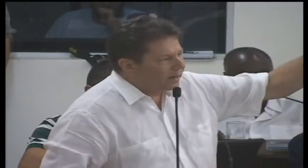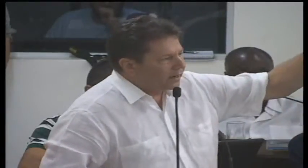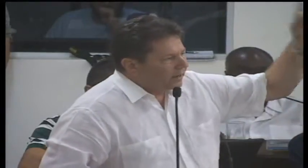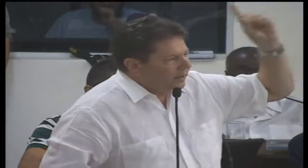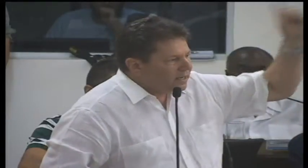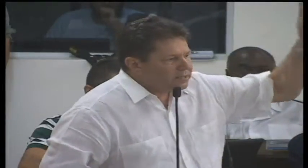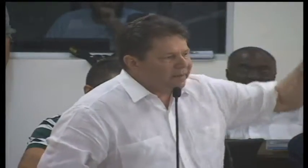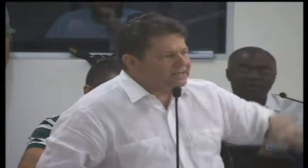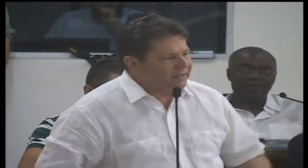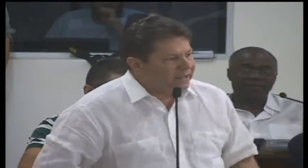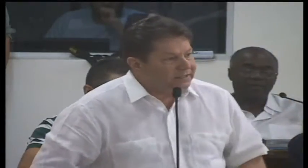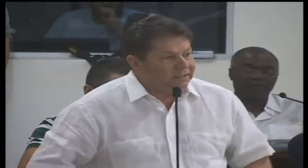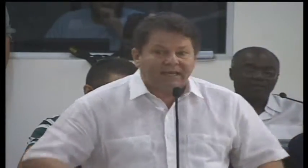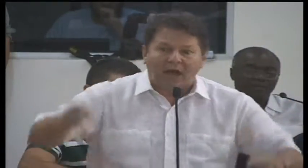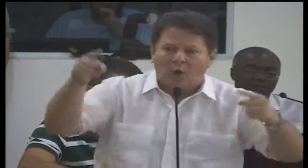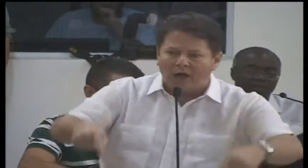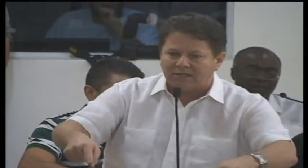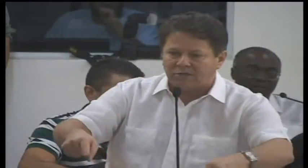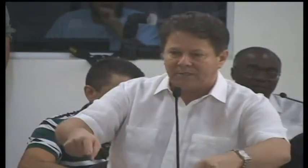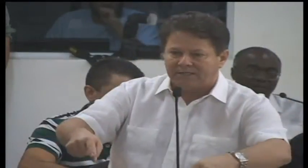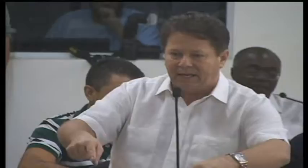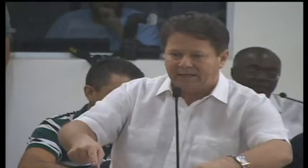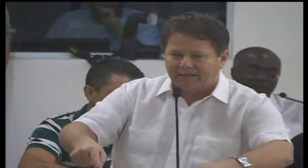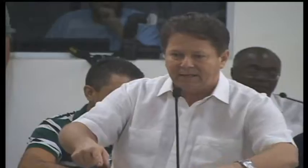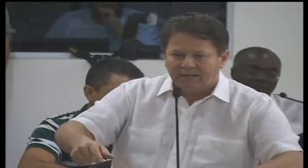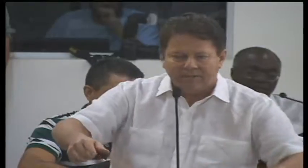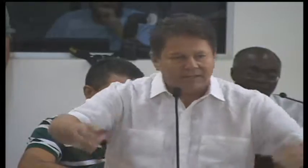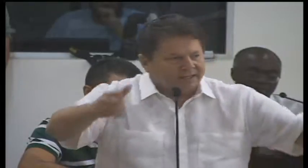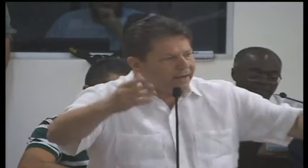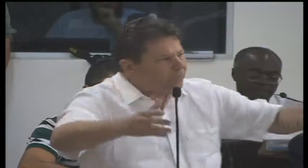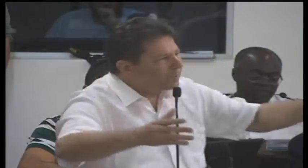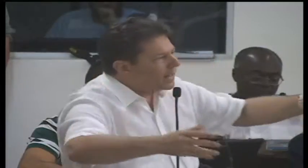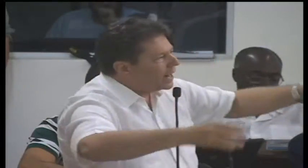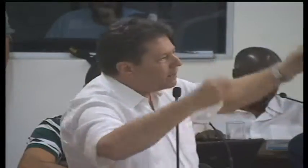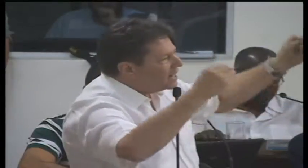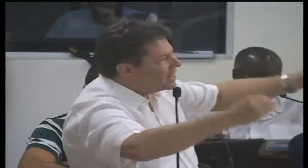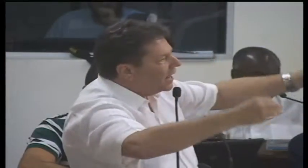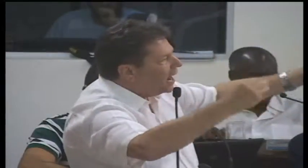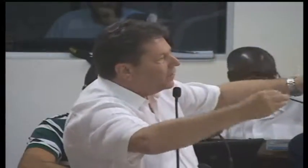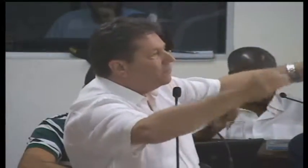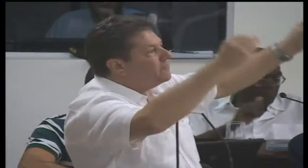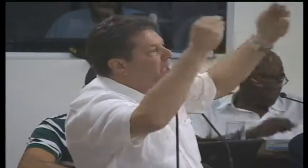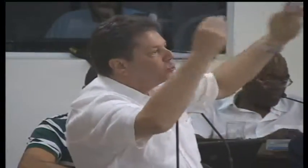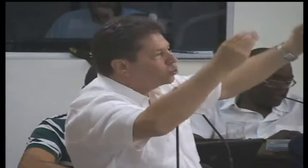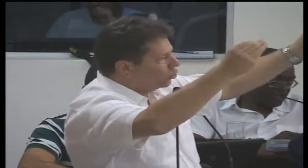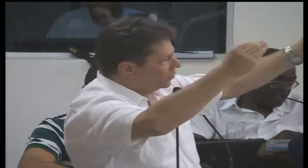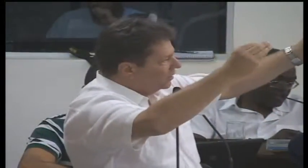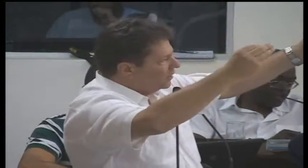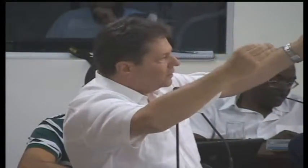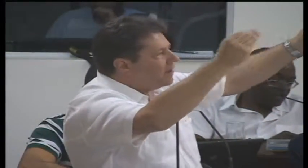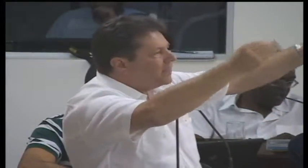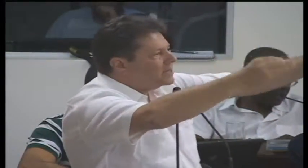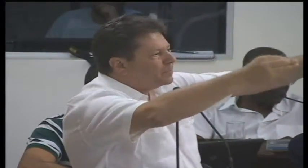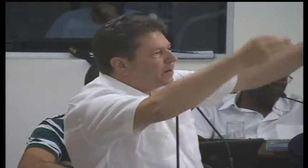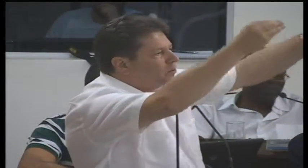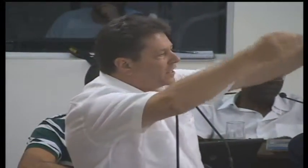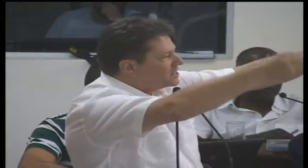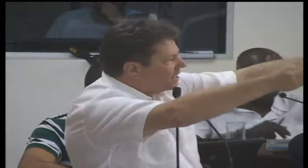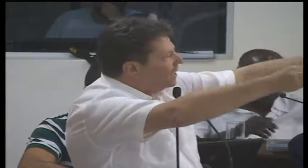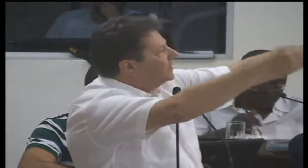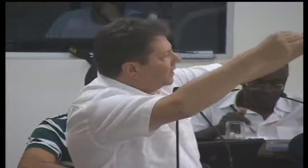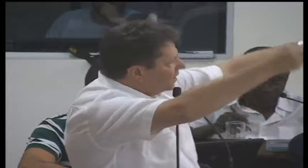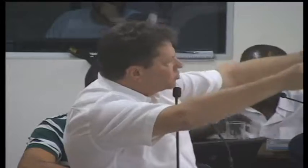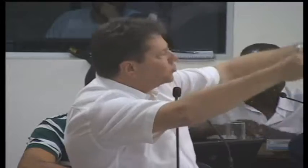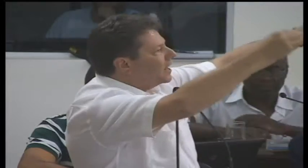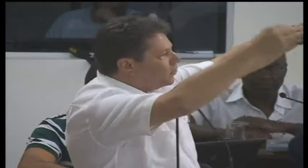contra esse presidente, que agora, senhor presidente, o presidente da república queira armazenar vento, talvez, para